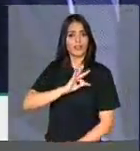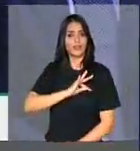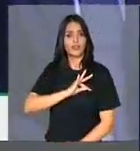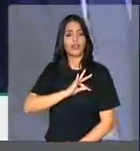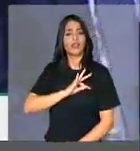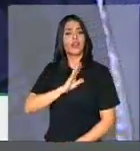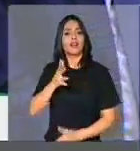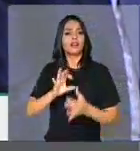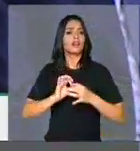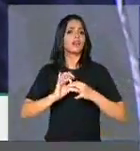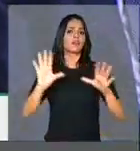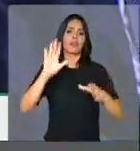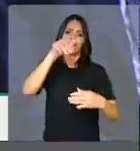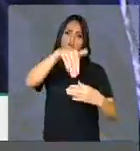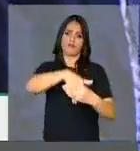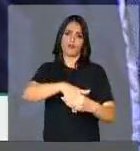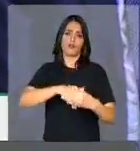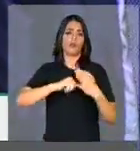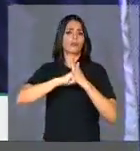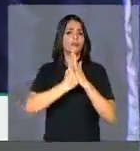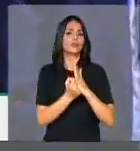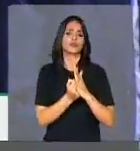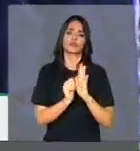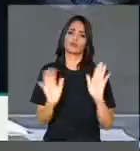obstrução para a gente votar esse projeto. O voto é não.